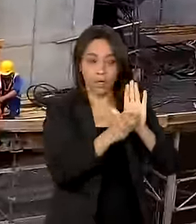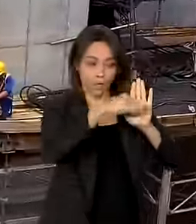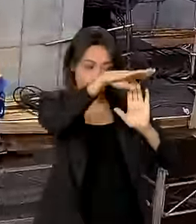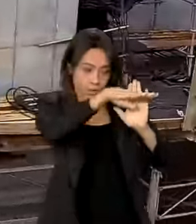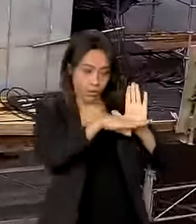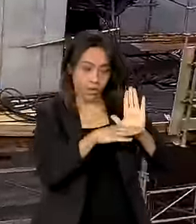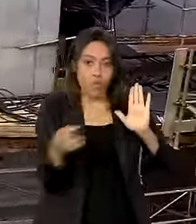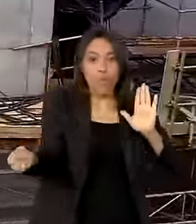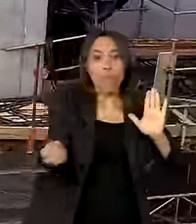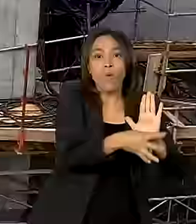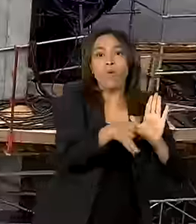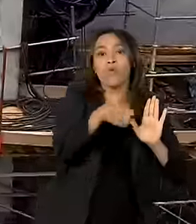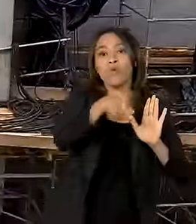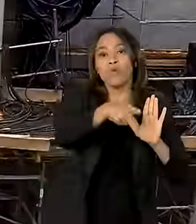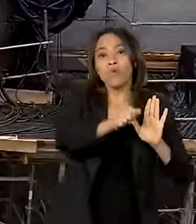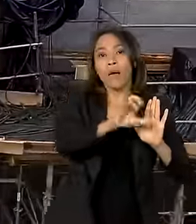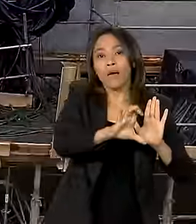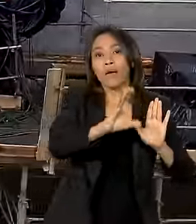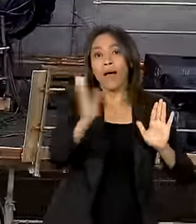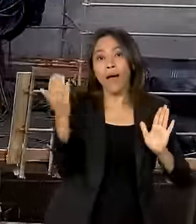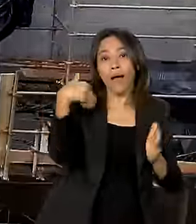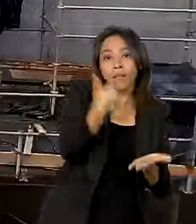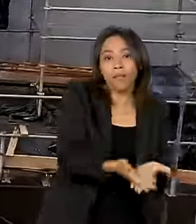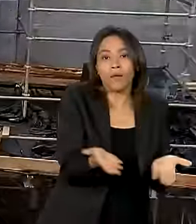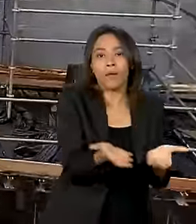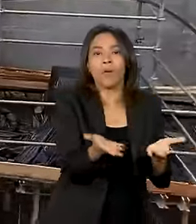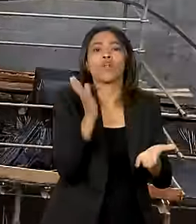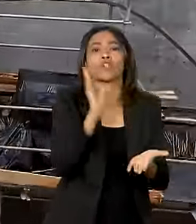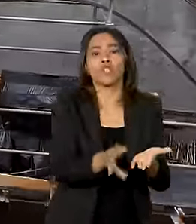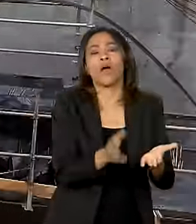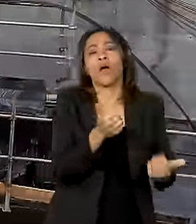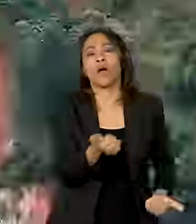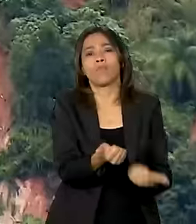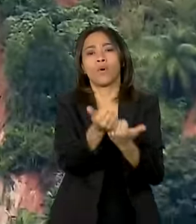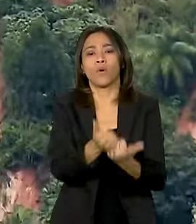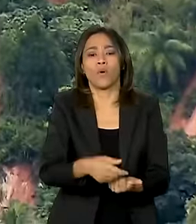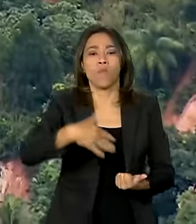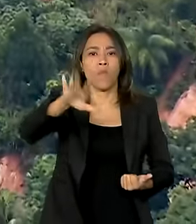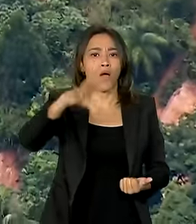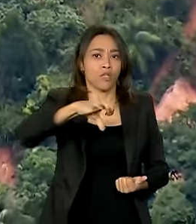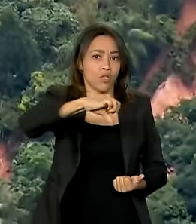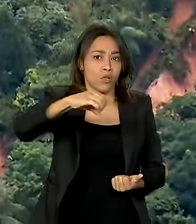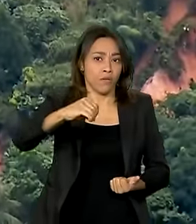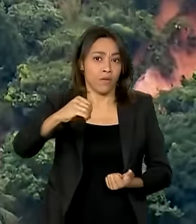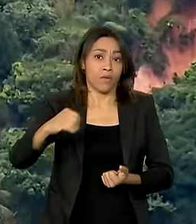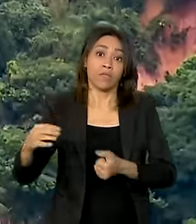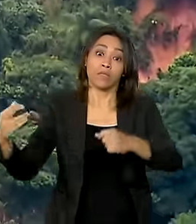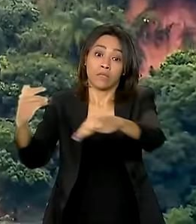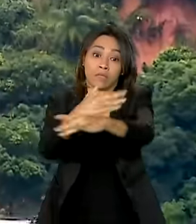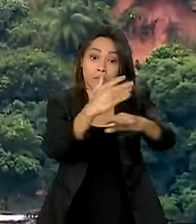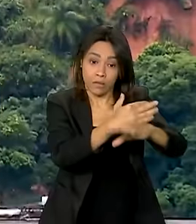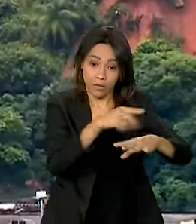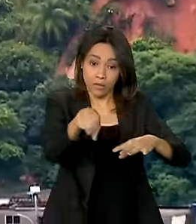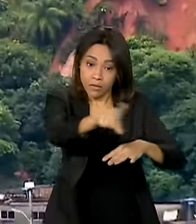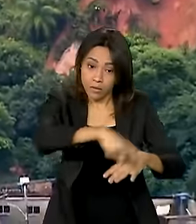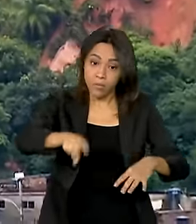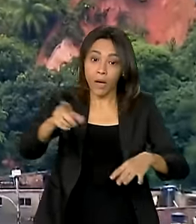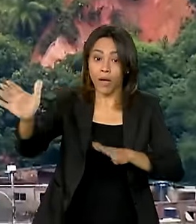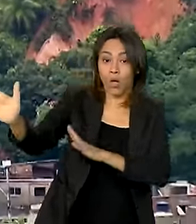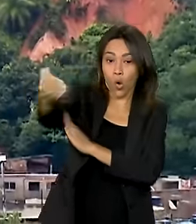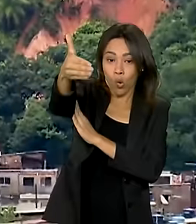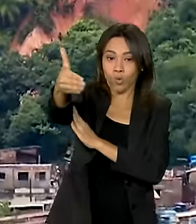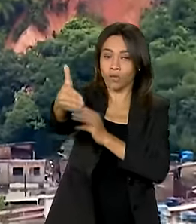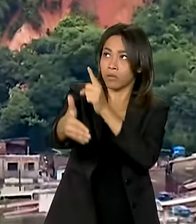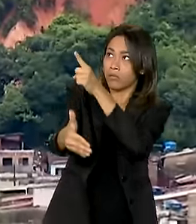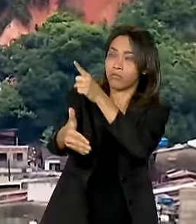Seleções, que até agora já atendeu mais de 90 projetos de cidades com obras de contenção de encostas para a prevenção